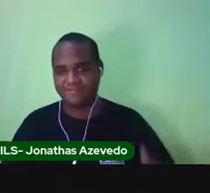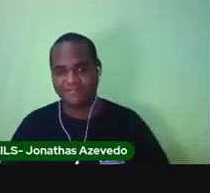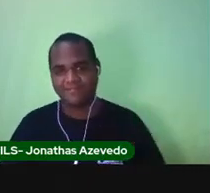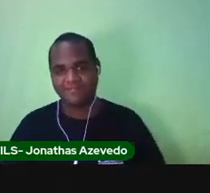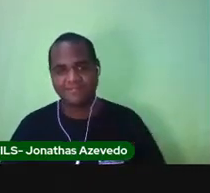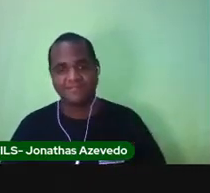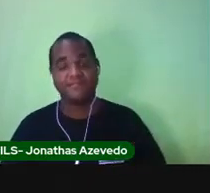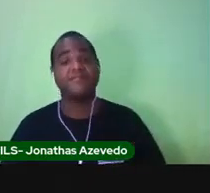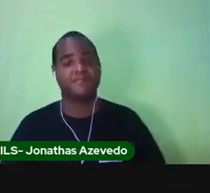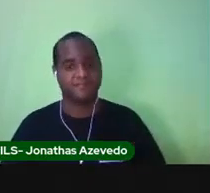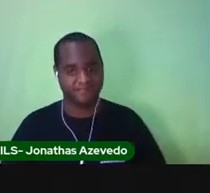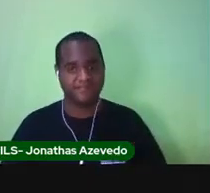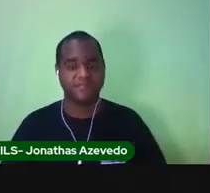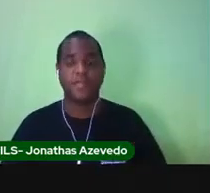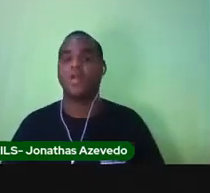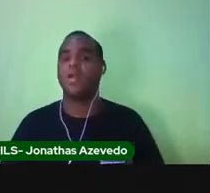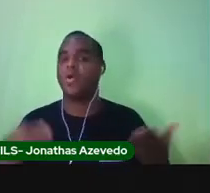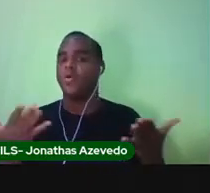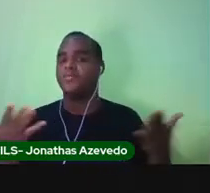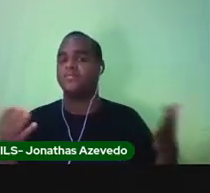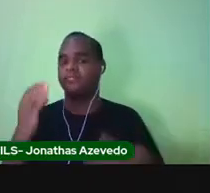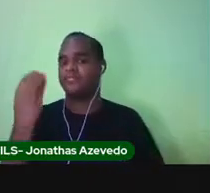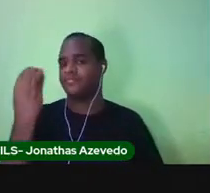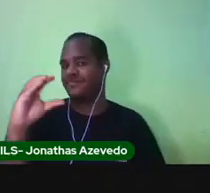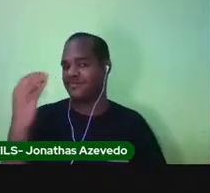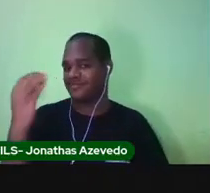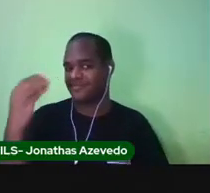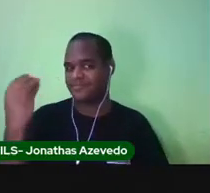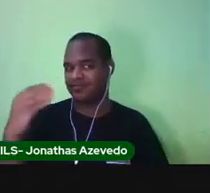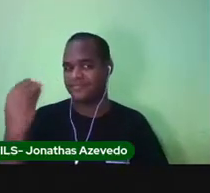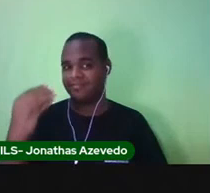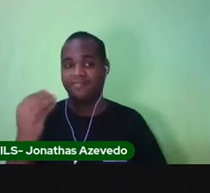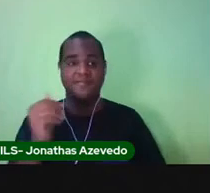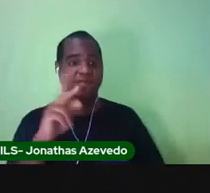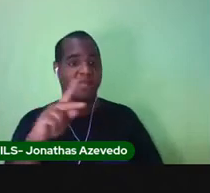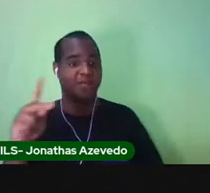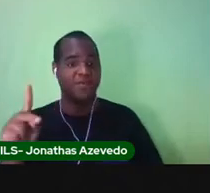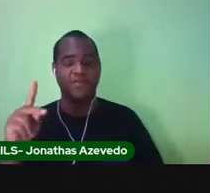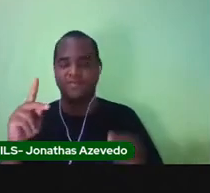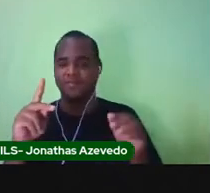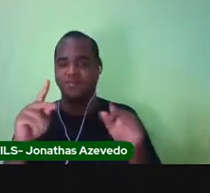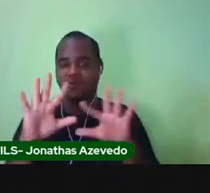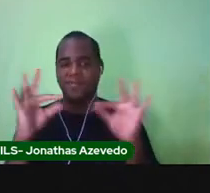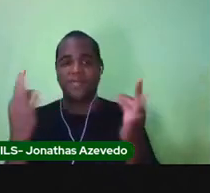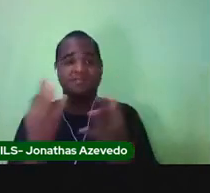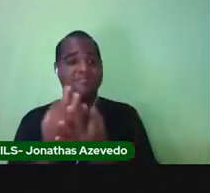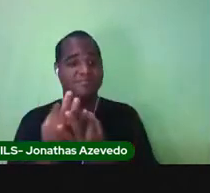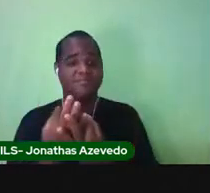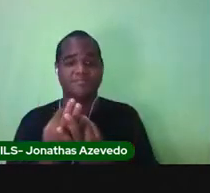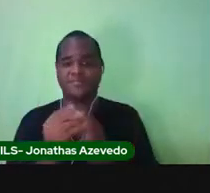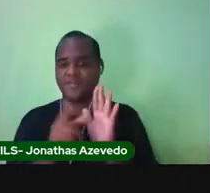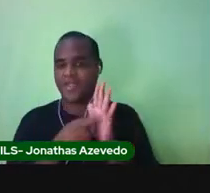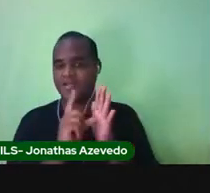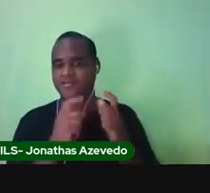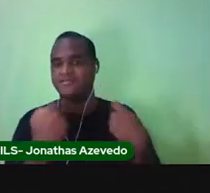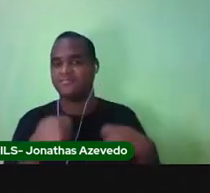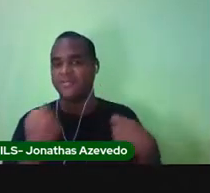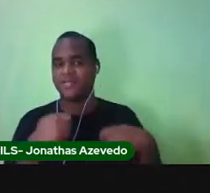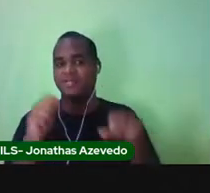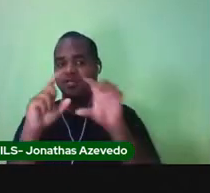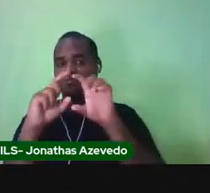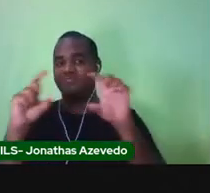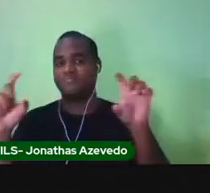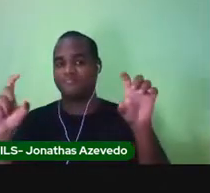A atividade de hoje, de ciências humanas, eu e minha família. Antes de fazer a atividade